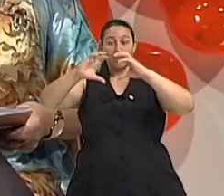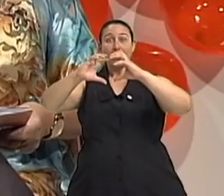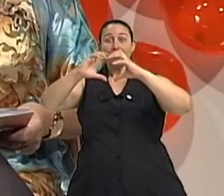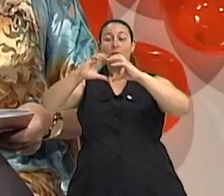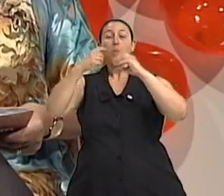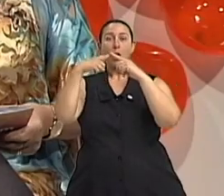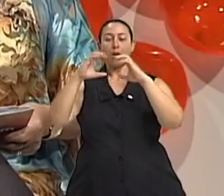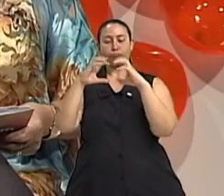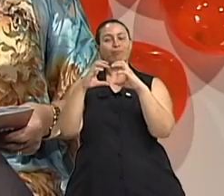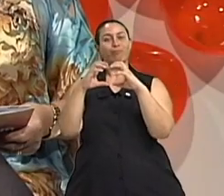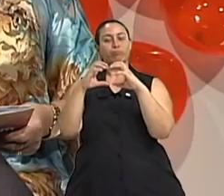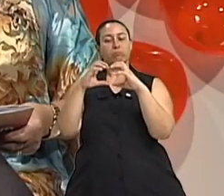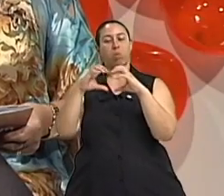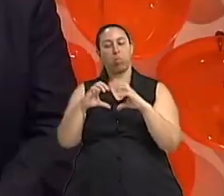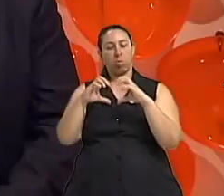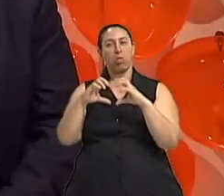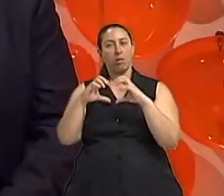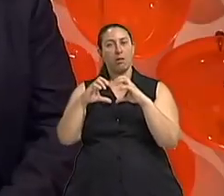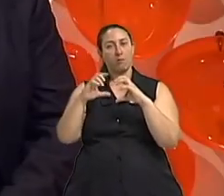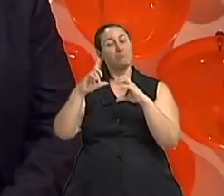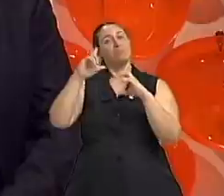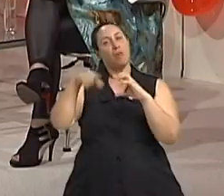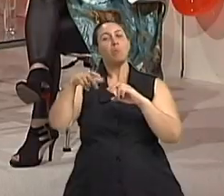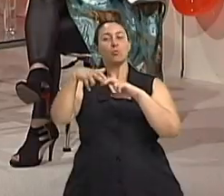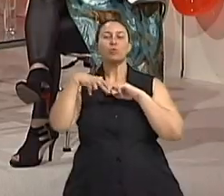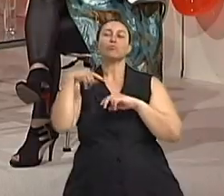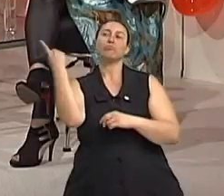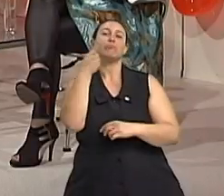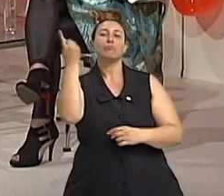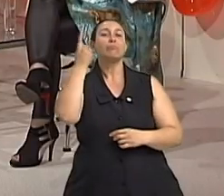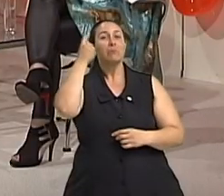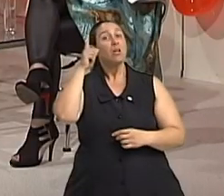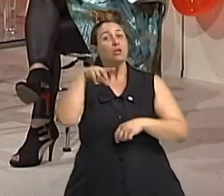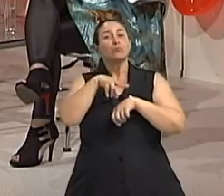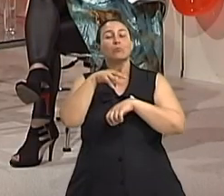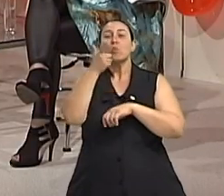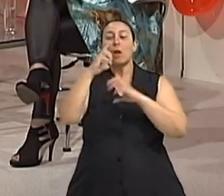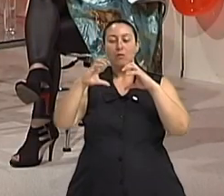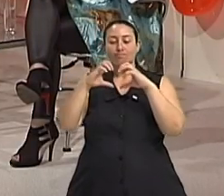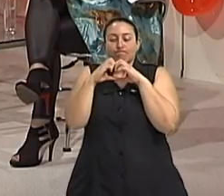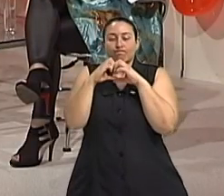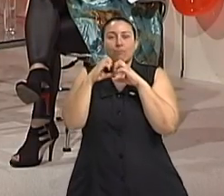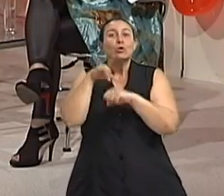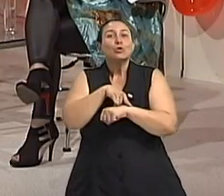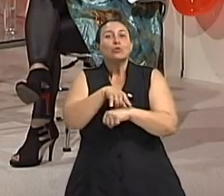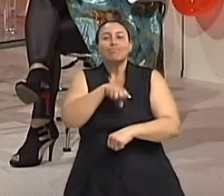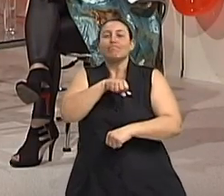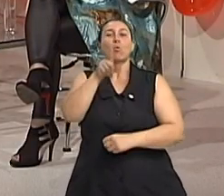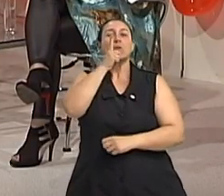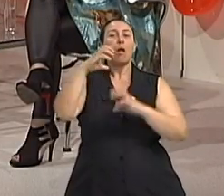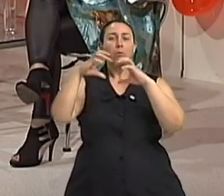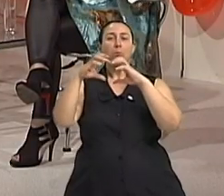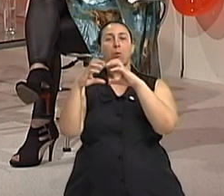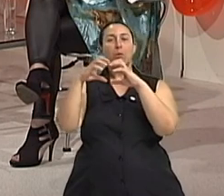porque a bexiga baixa. E isso faz com que não retenha a urina conforme o desejo, conforme a vontade. Não